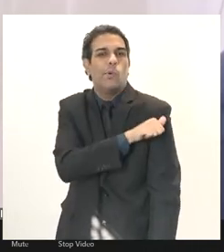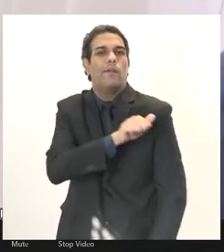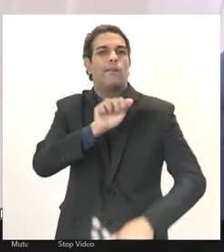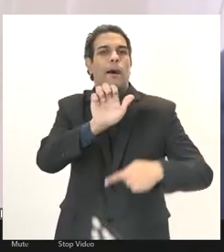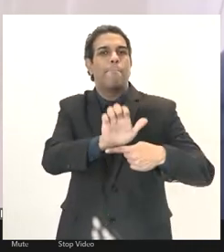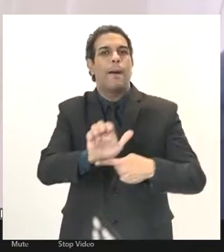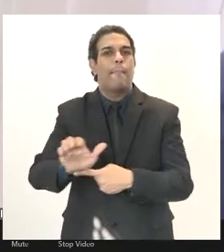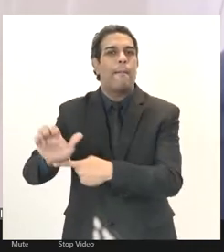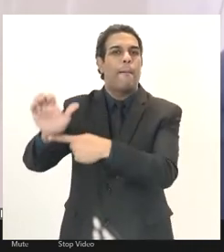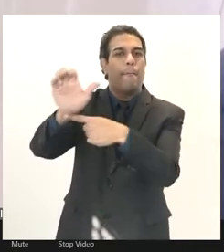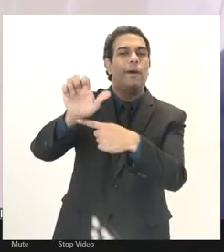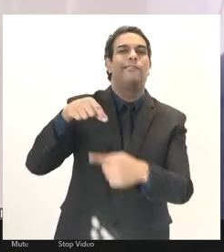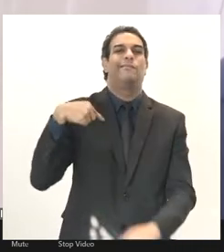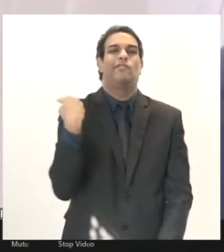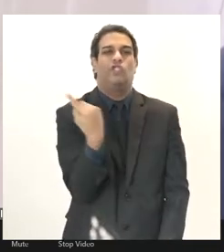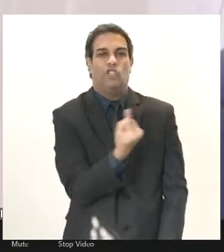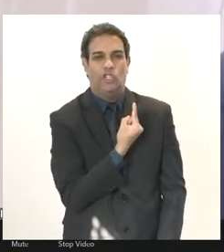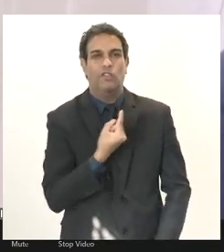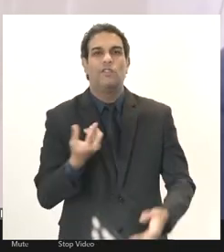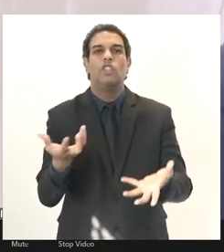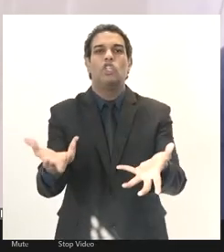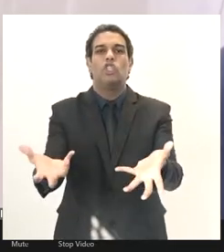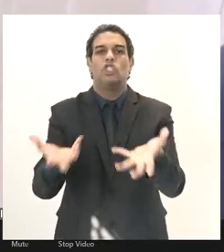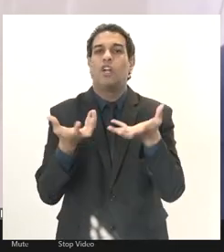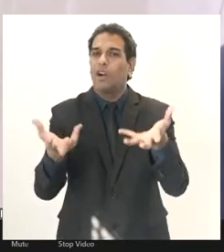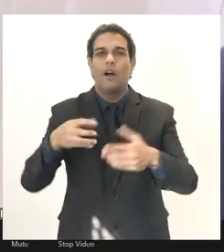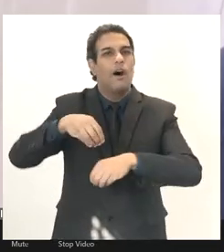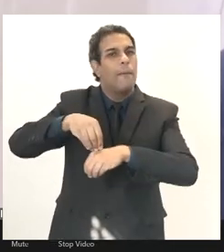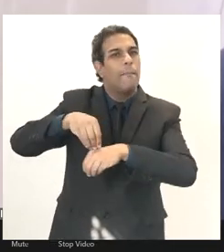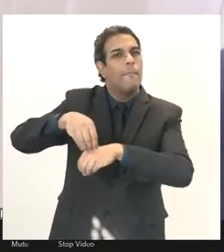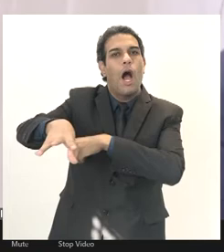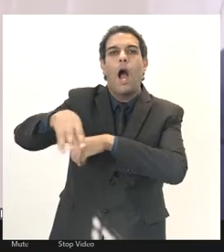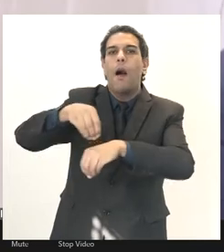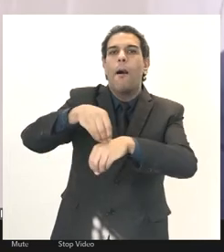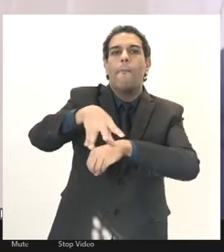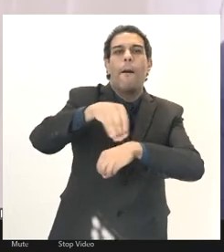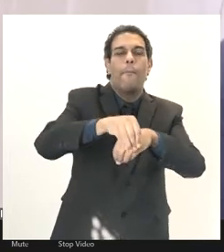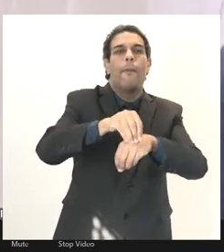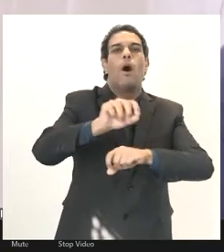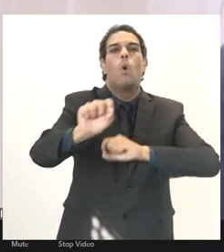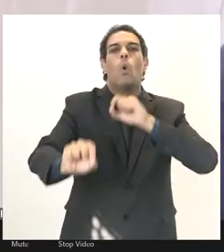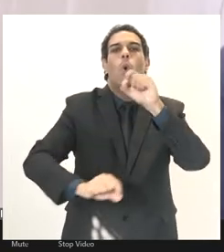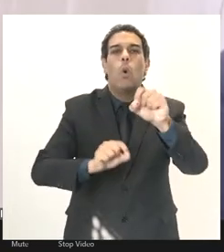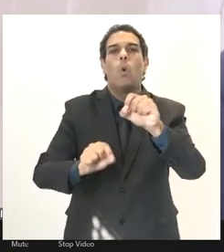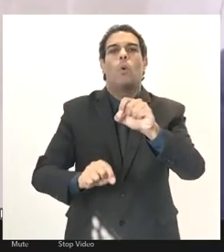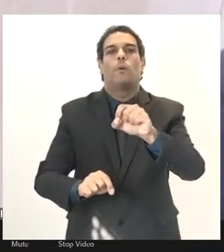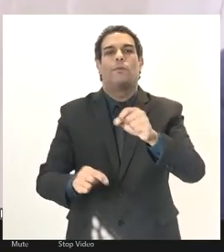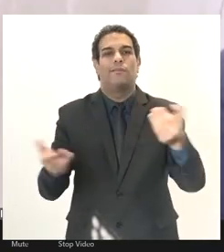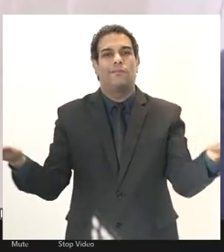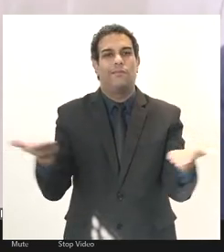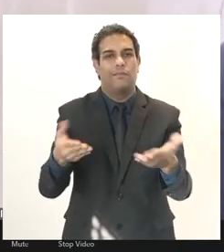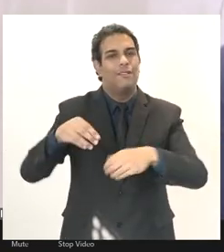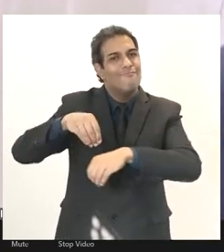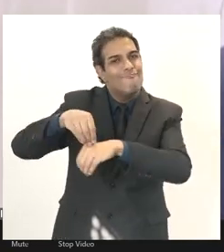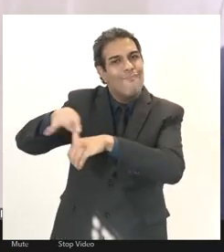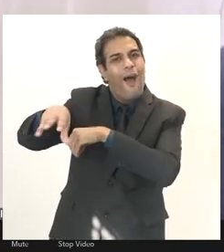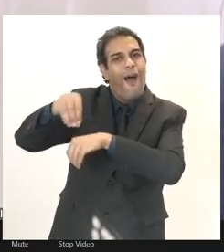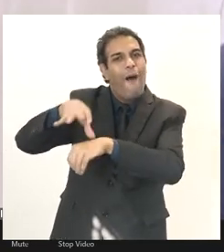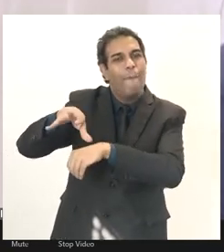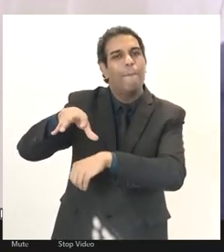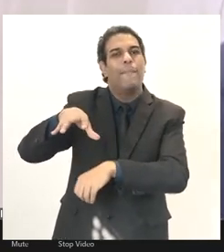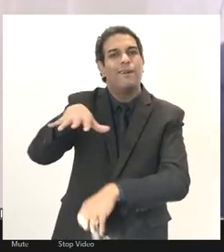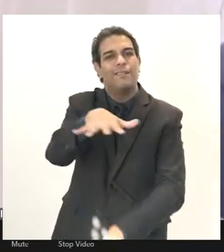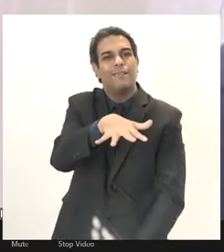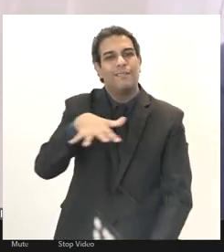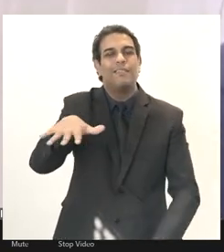nós queremos dar um recado ao governo federal nós queremos dar um recado a esse governo e um recado